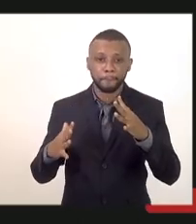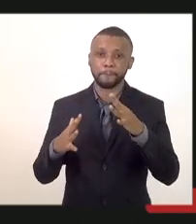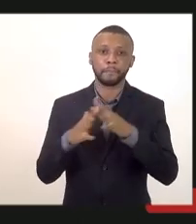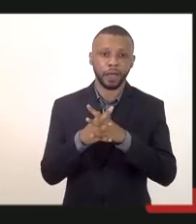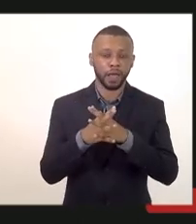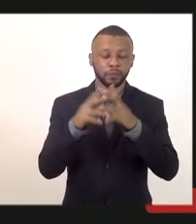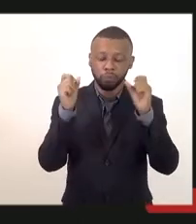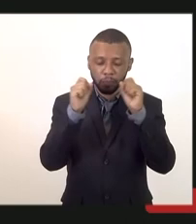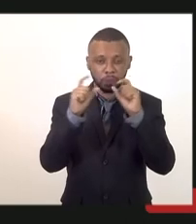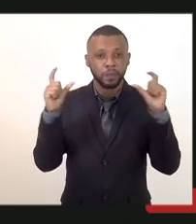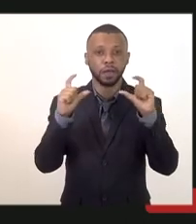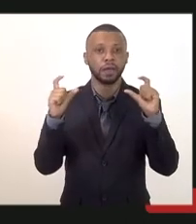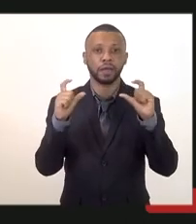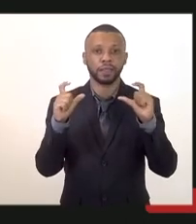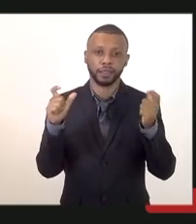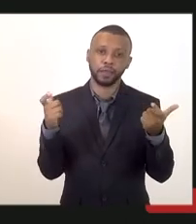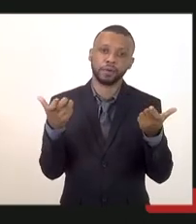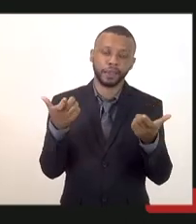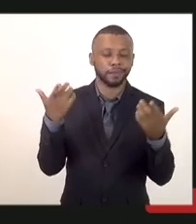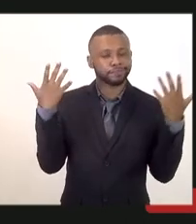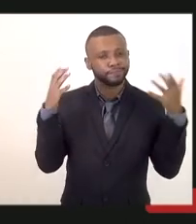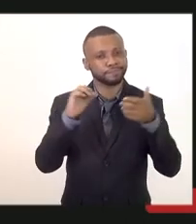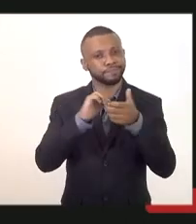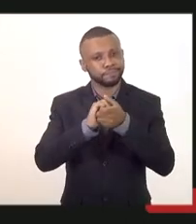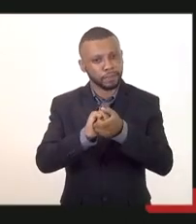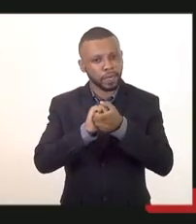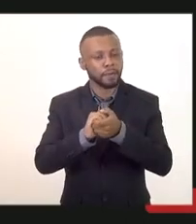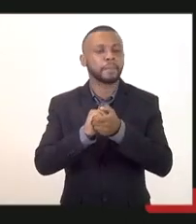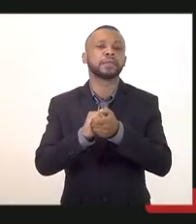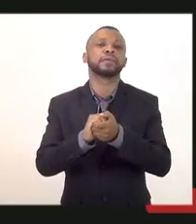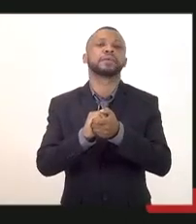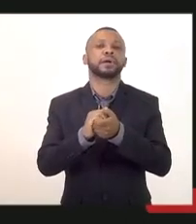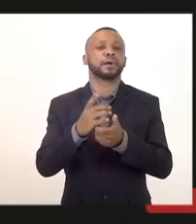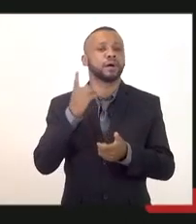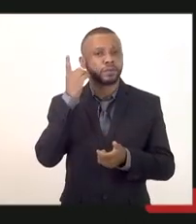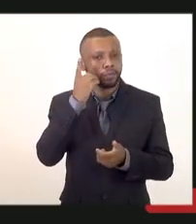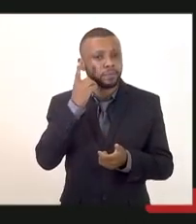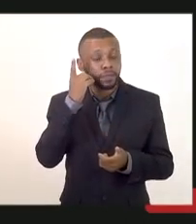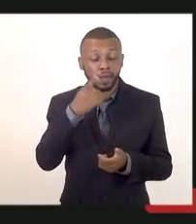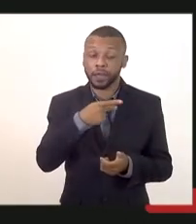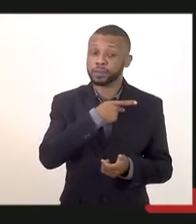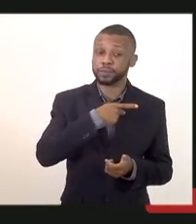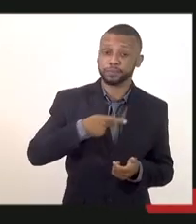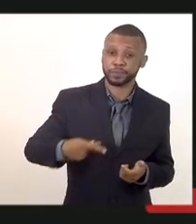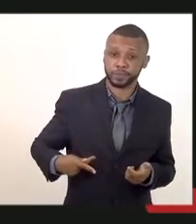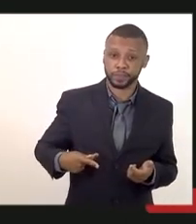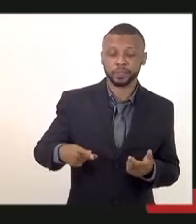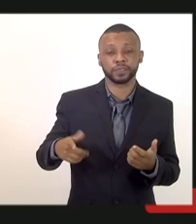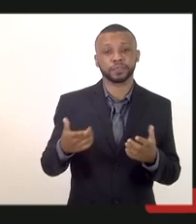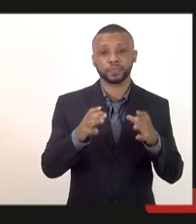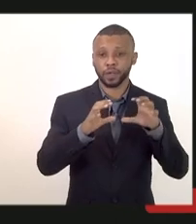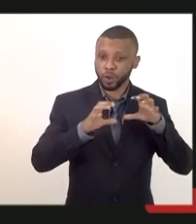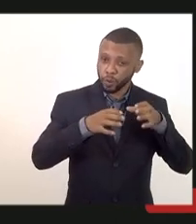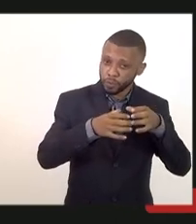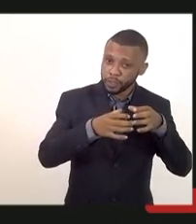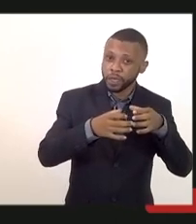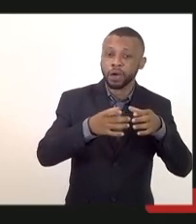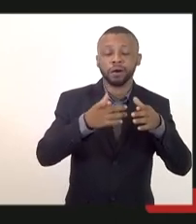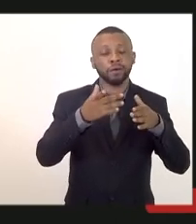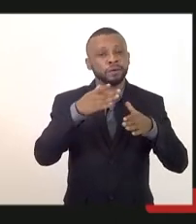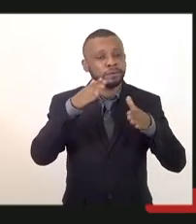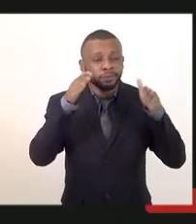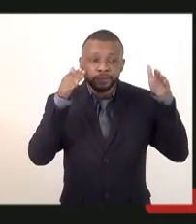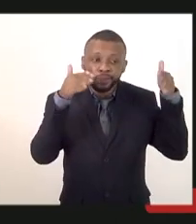eu quero parabenizar o presidente todos os deputados de forma especial a PGE ao